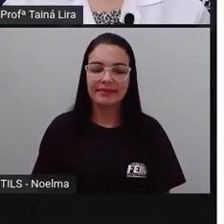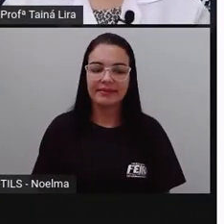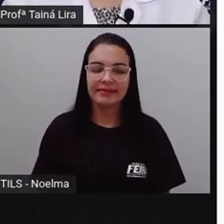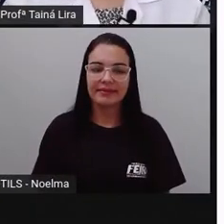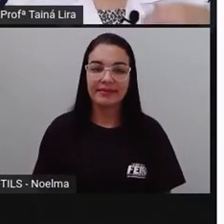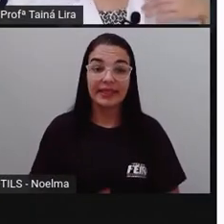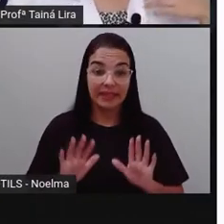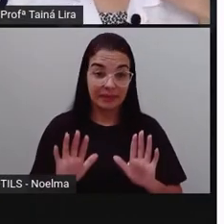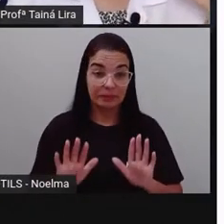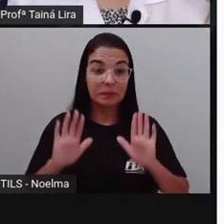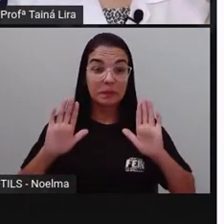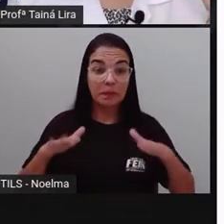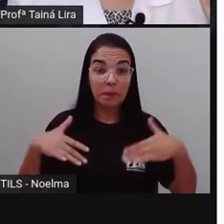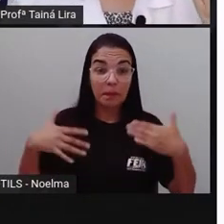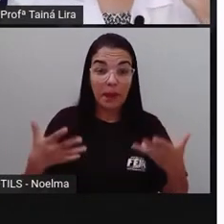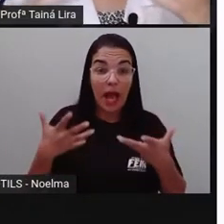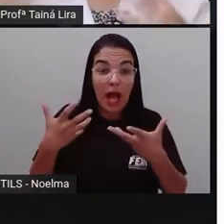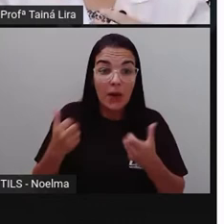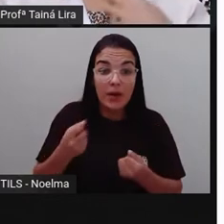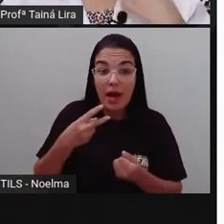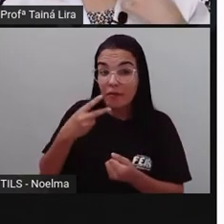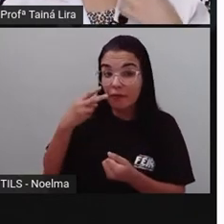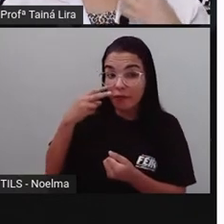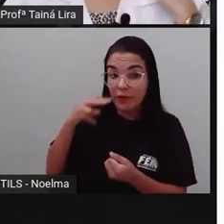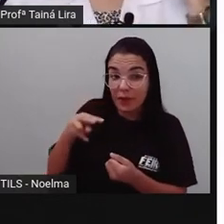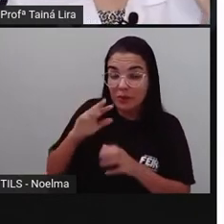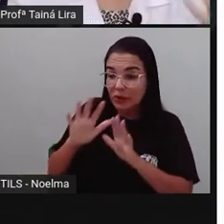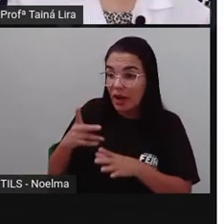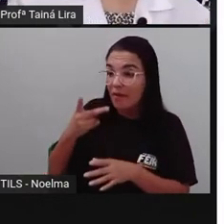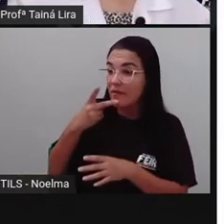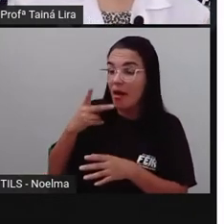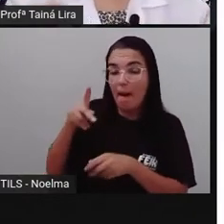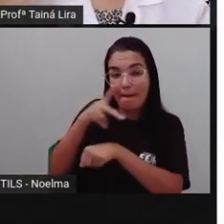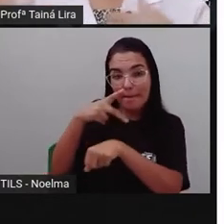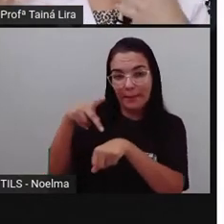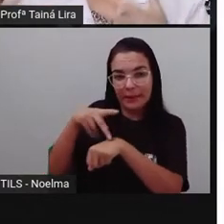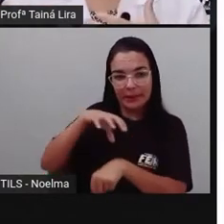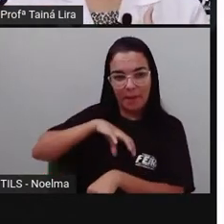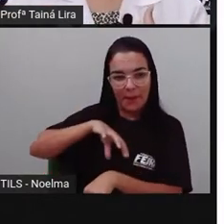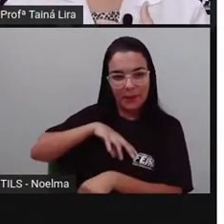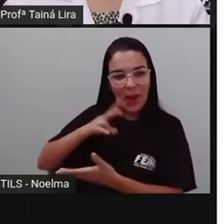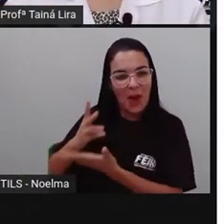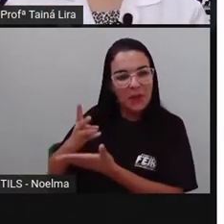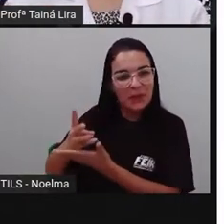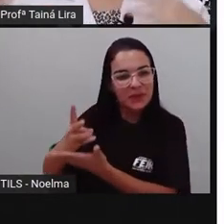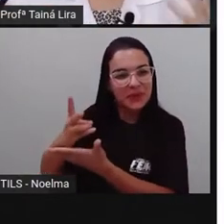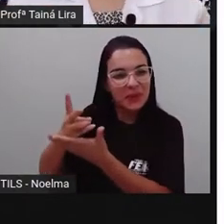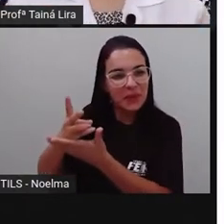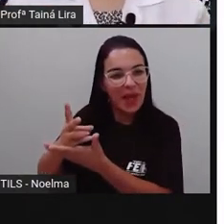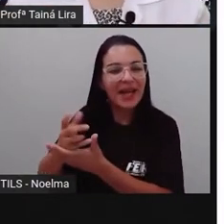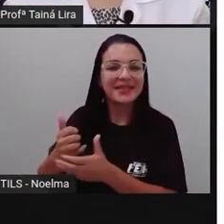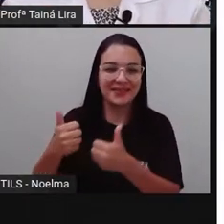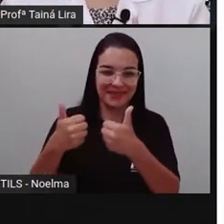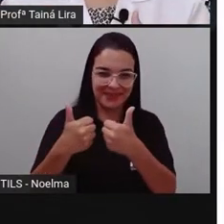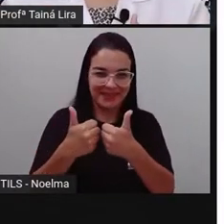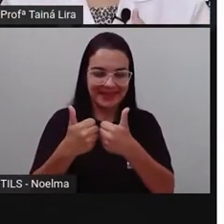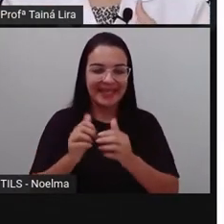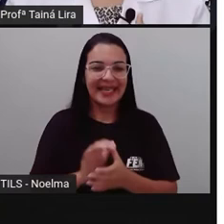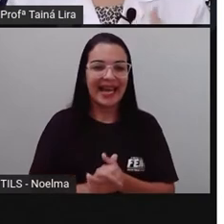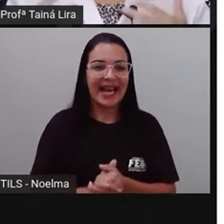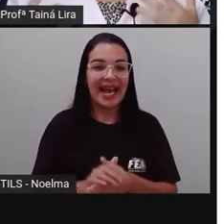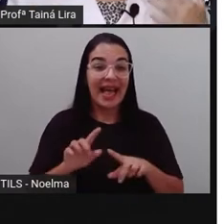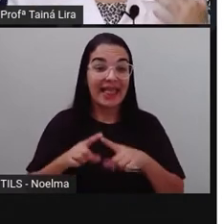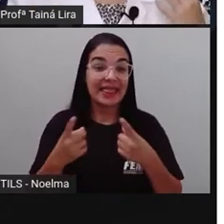Então, vamos agora, já que estávamos falando, não é, de Portugal, vamos dar continuidade aí com Portugal. Então,